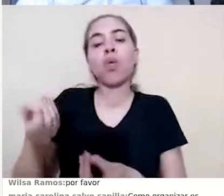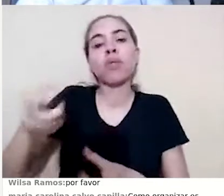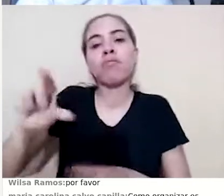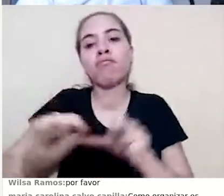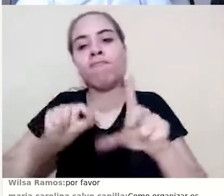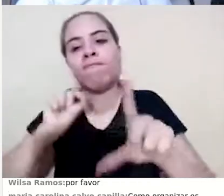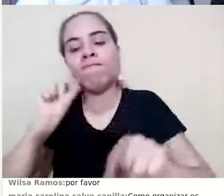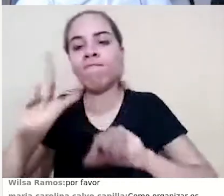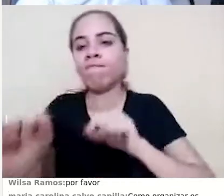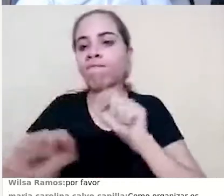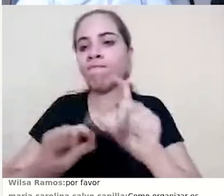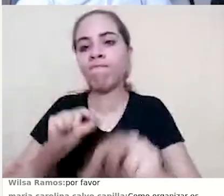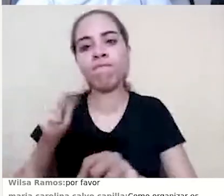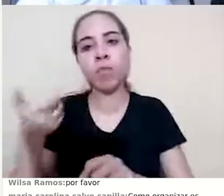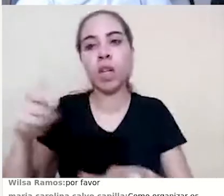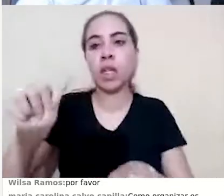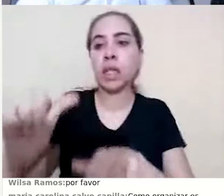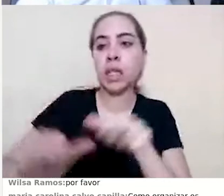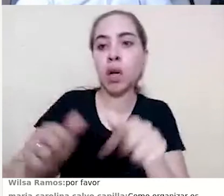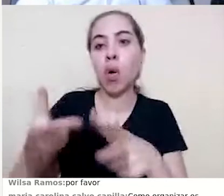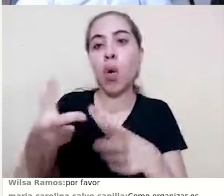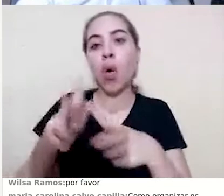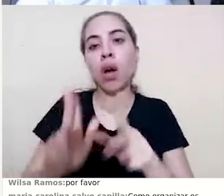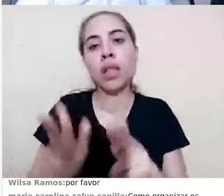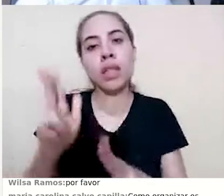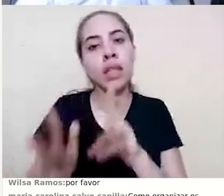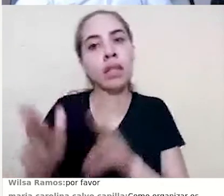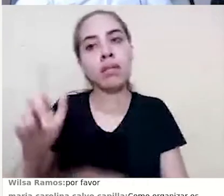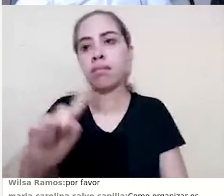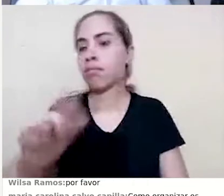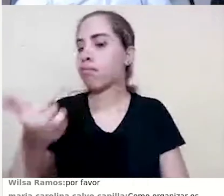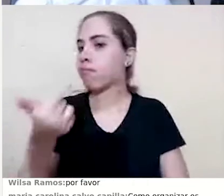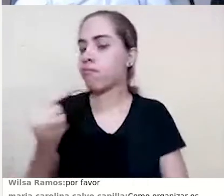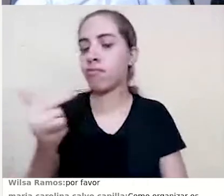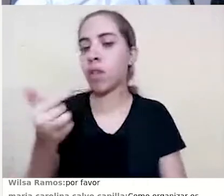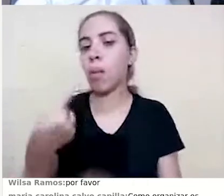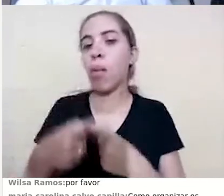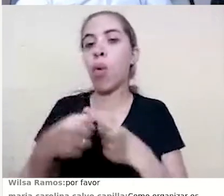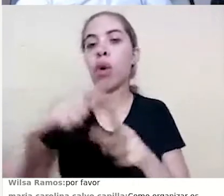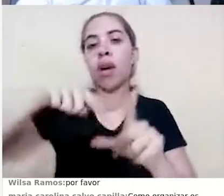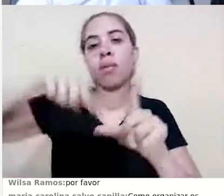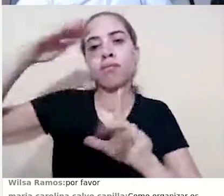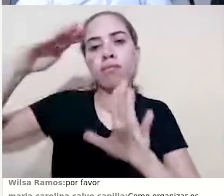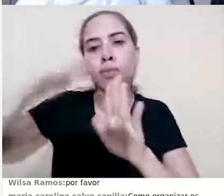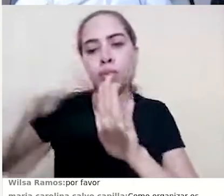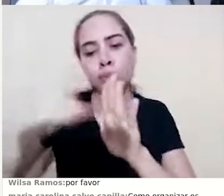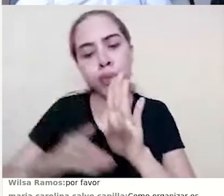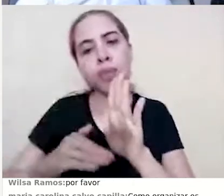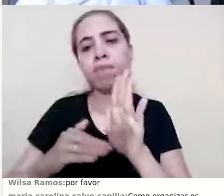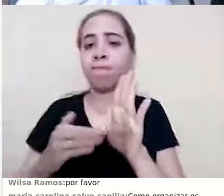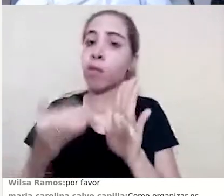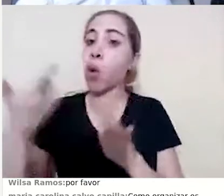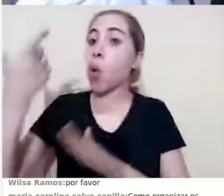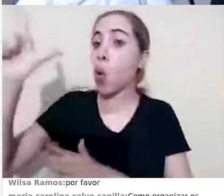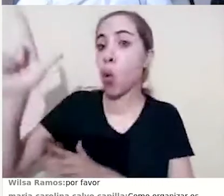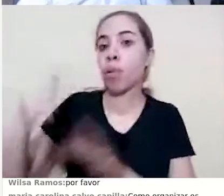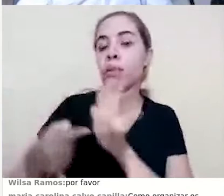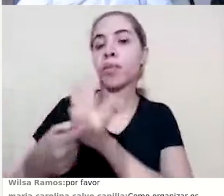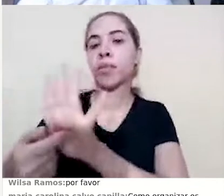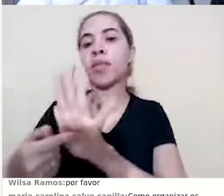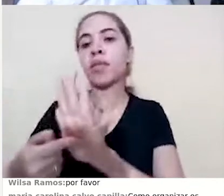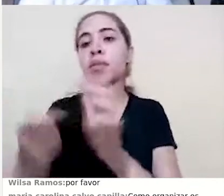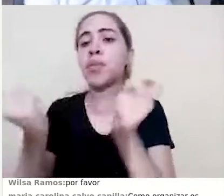edição, porque ela é uma ferramenta de geração de gráfico. Daqui a pouquinho, vou mostrar outras ferramentas que permitem